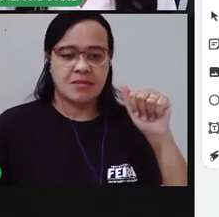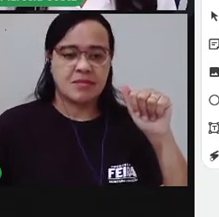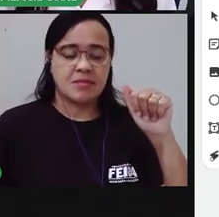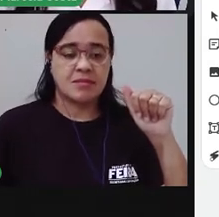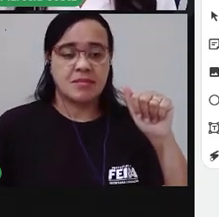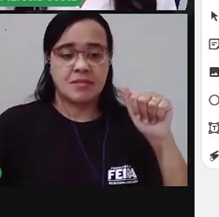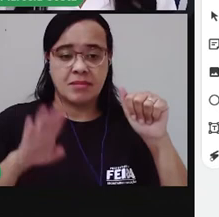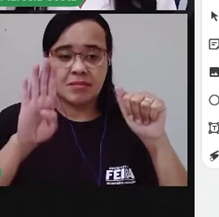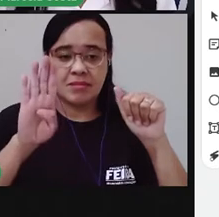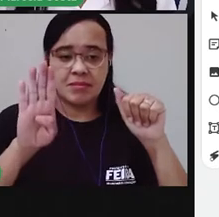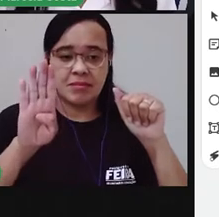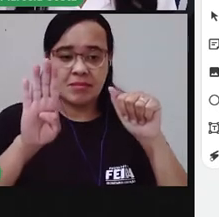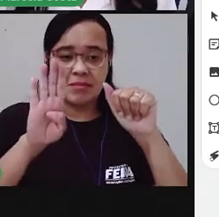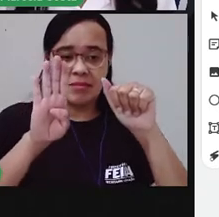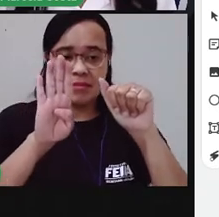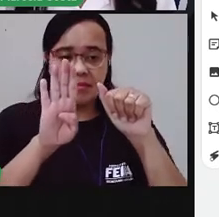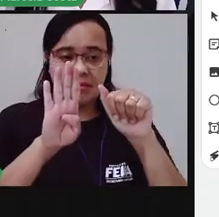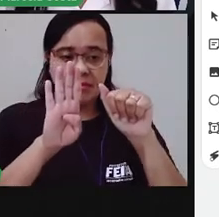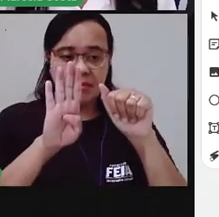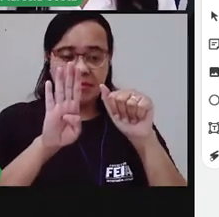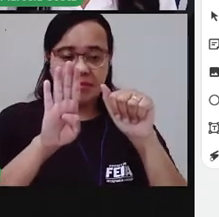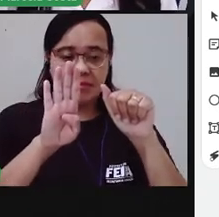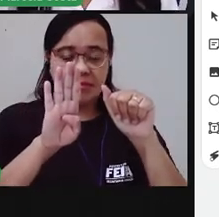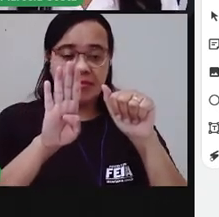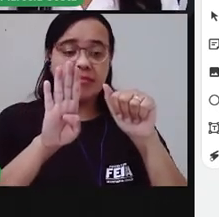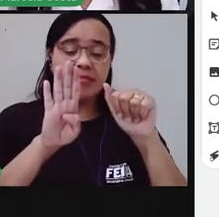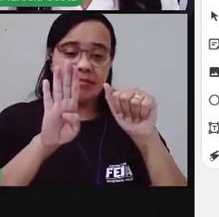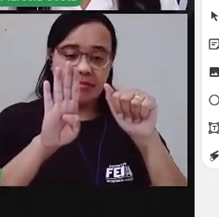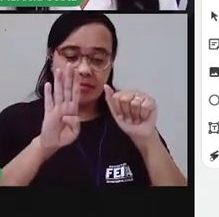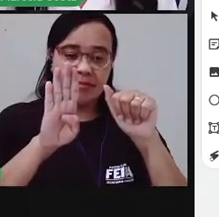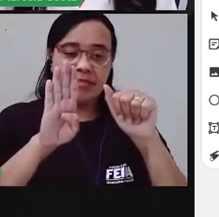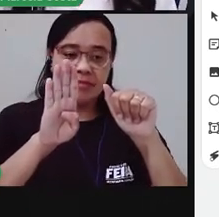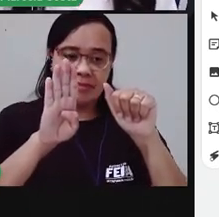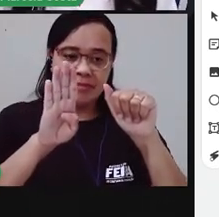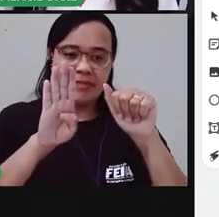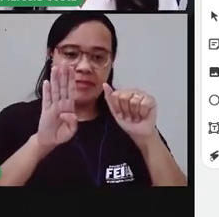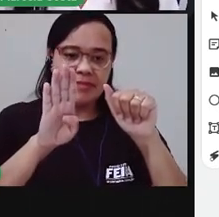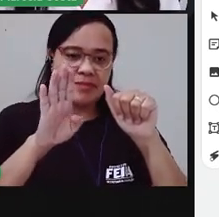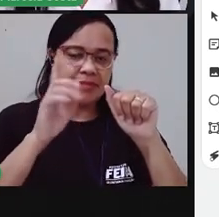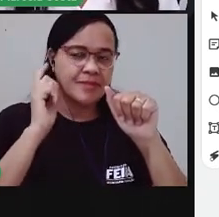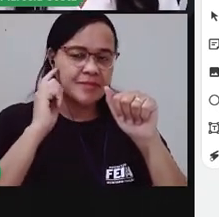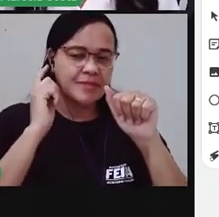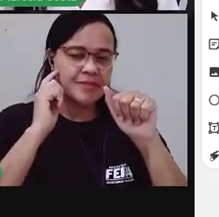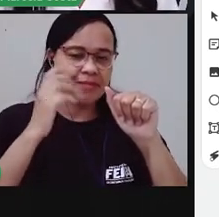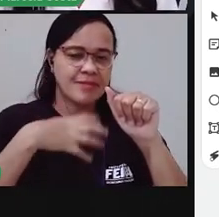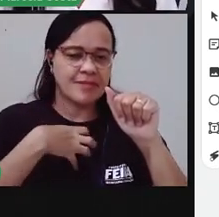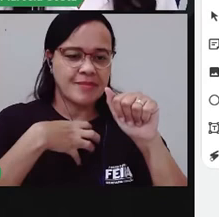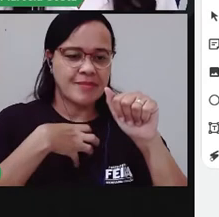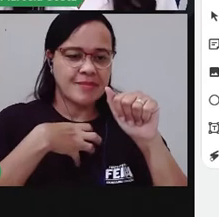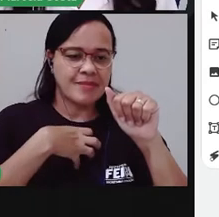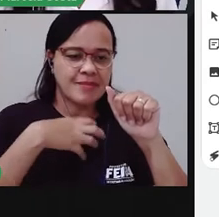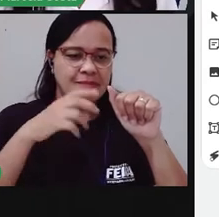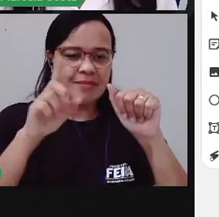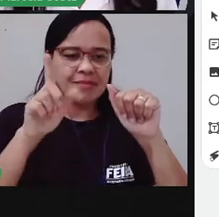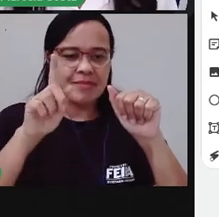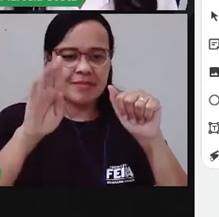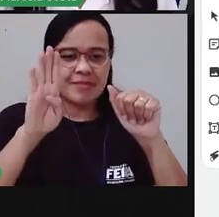com A. Bar. Já produziu um som. Agora a letra R.